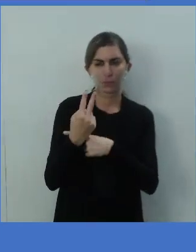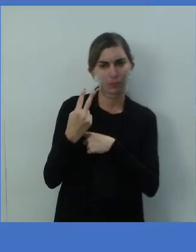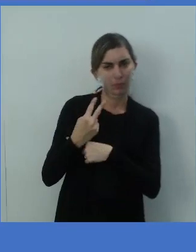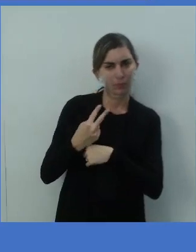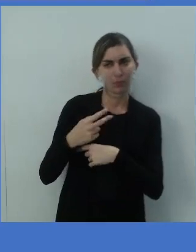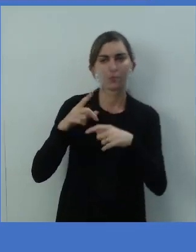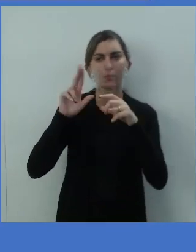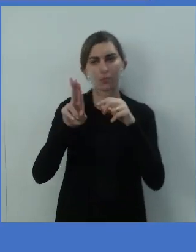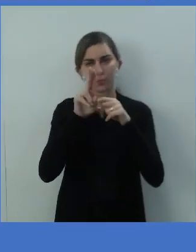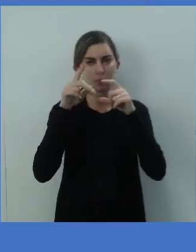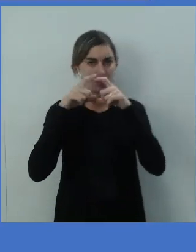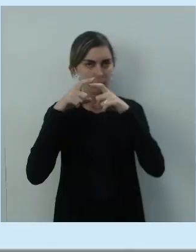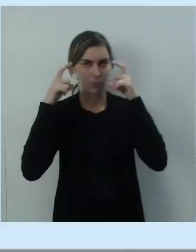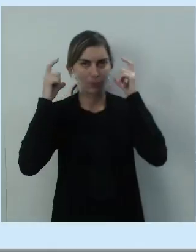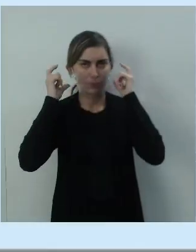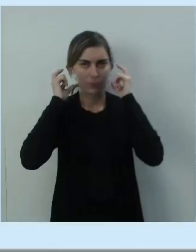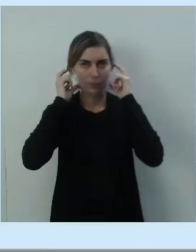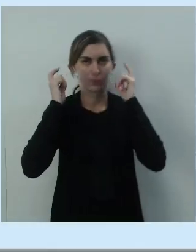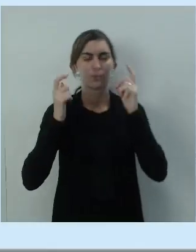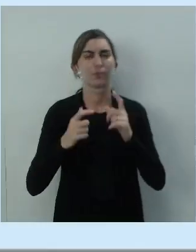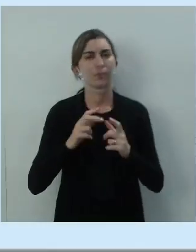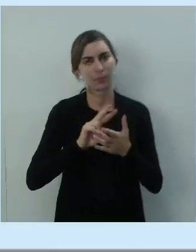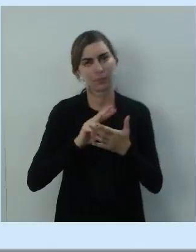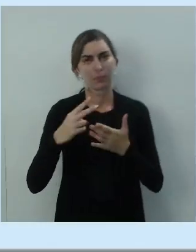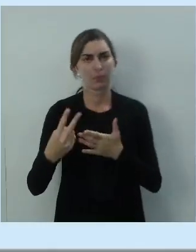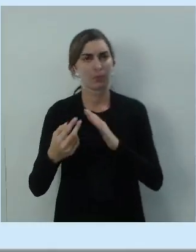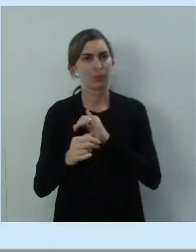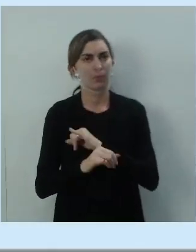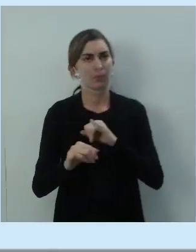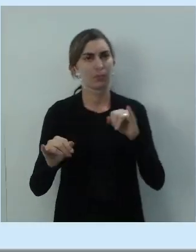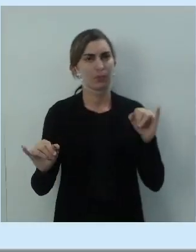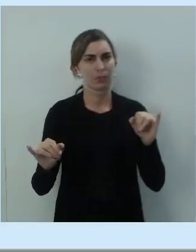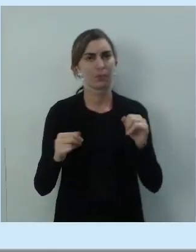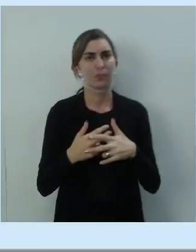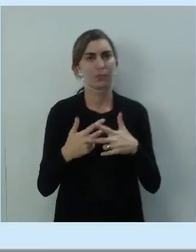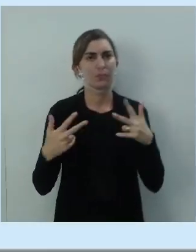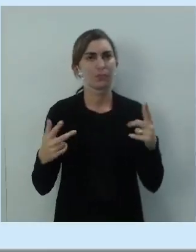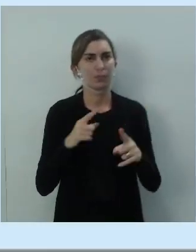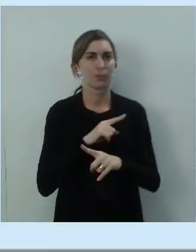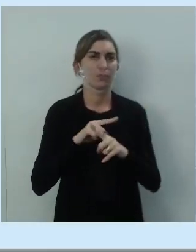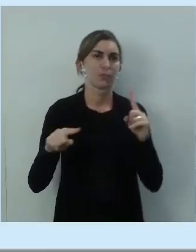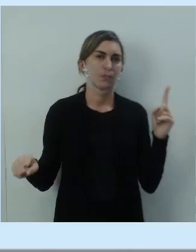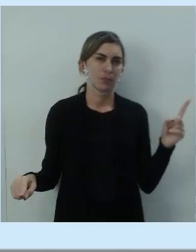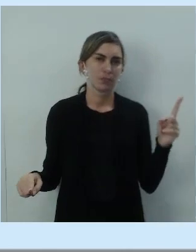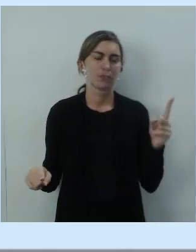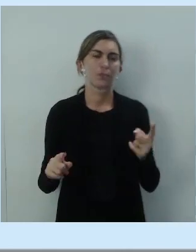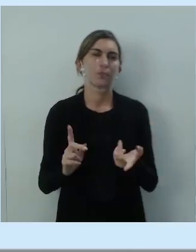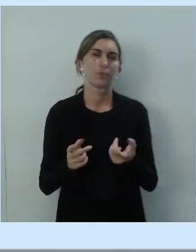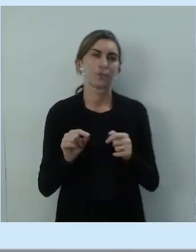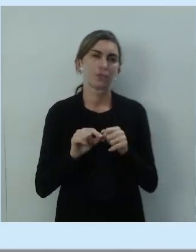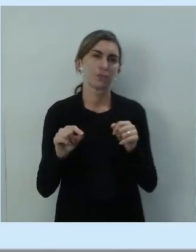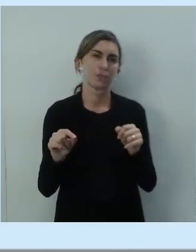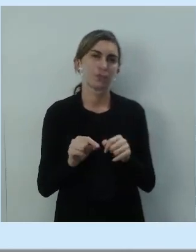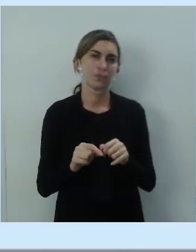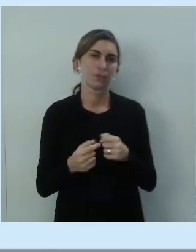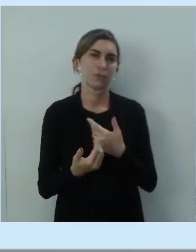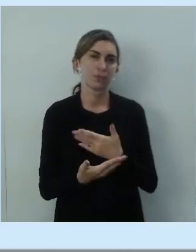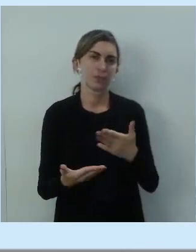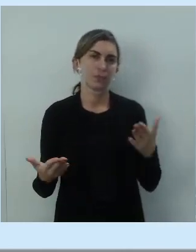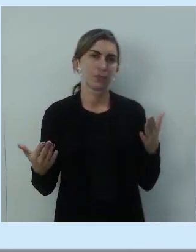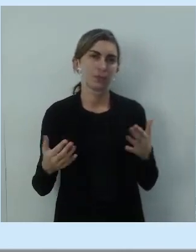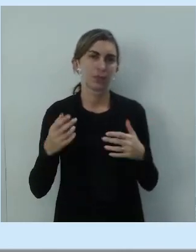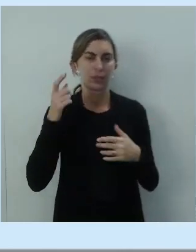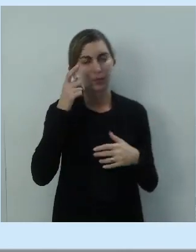use máscara. Então, o contexto, ele vai dizer aquilo que está proibido de fazer e que é super